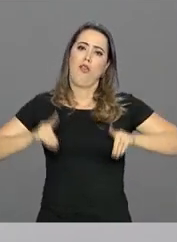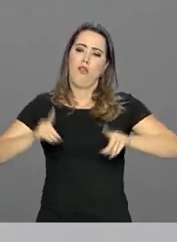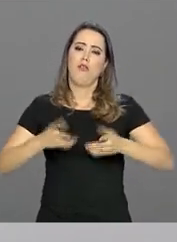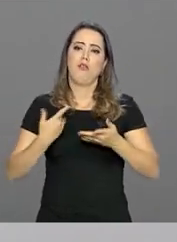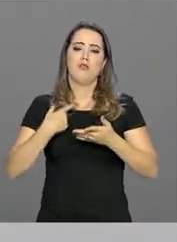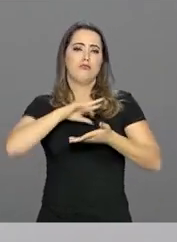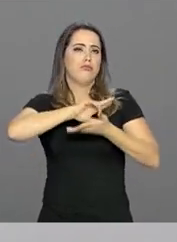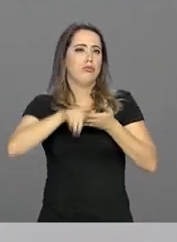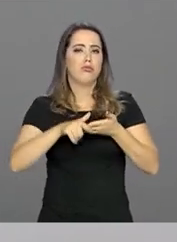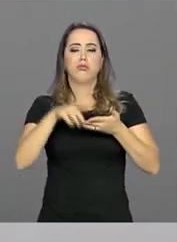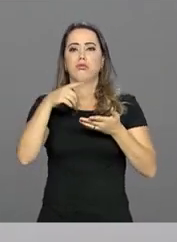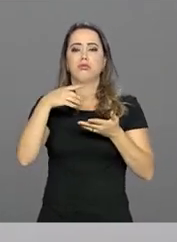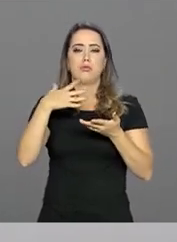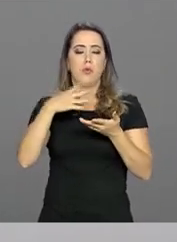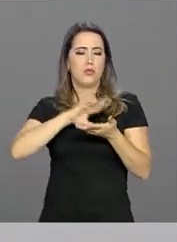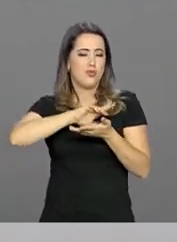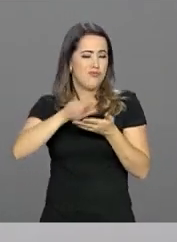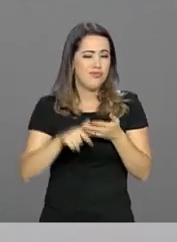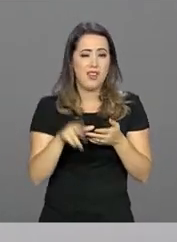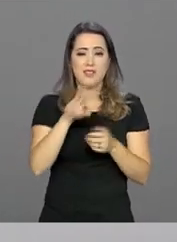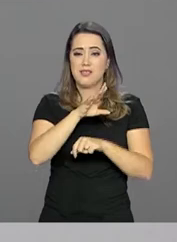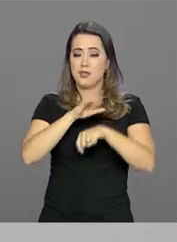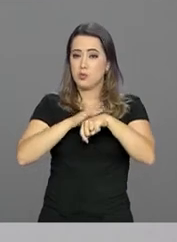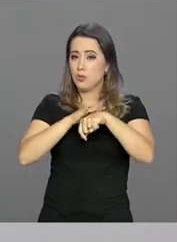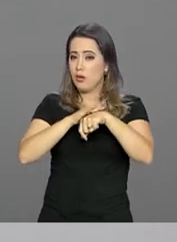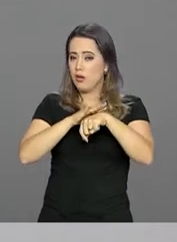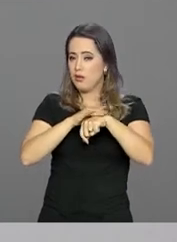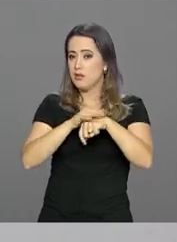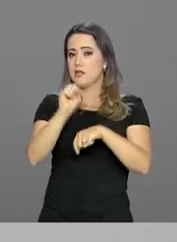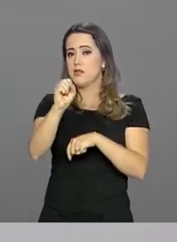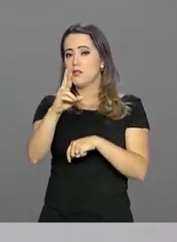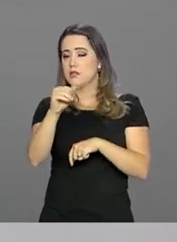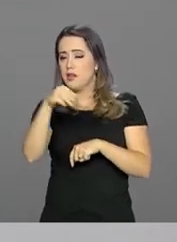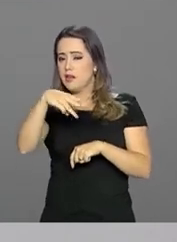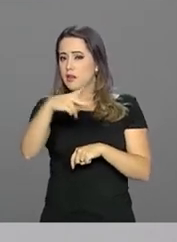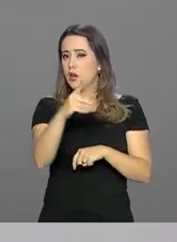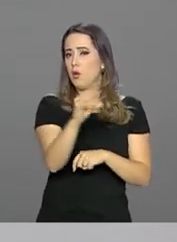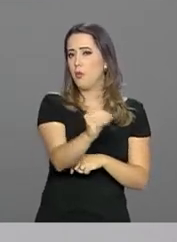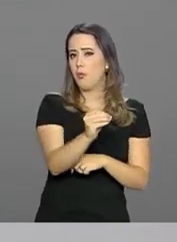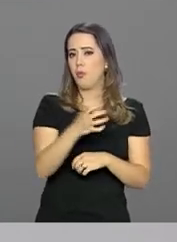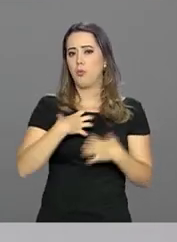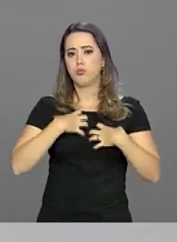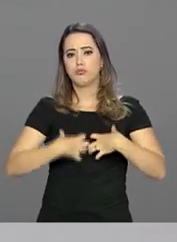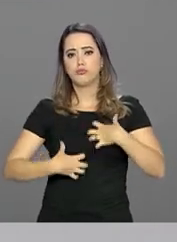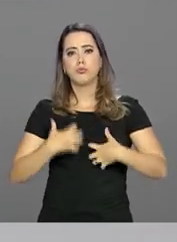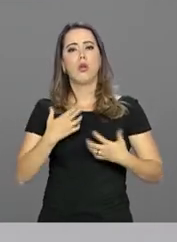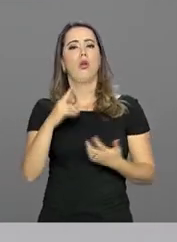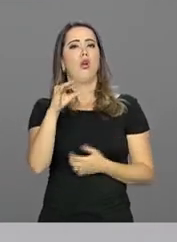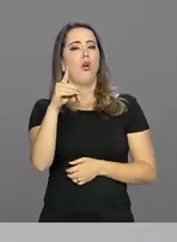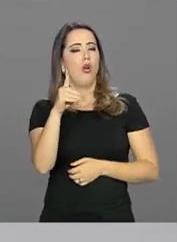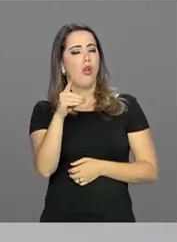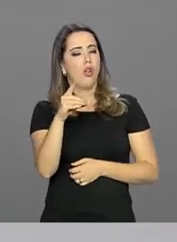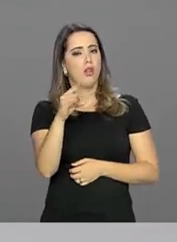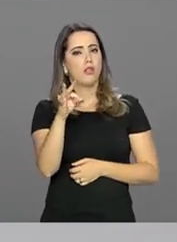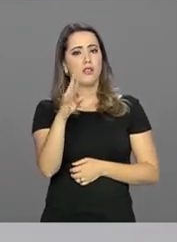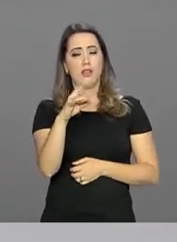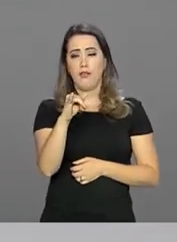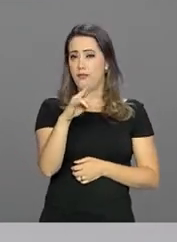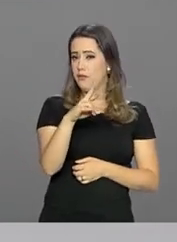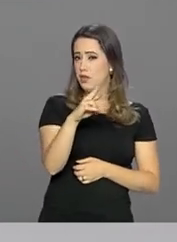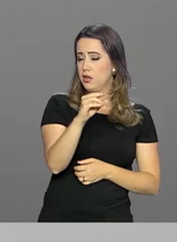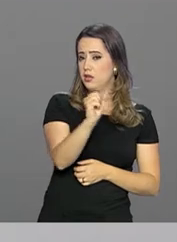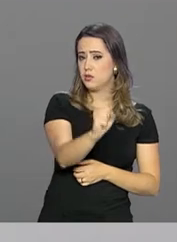a difiteria, contra a coqueluche, contra o sarampo, contra a pneumonia, contra o rotavírus. Hoje nós temos 14